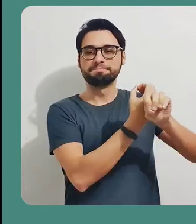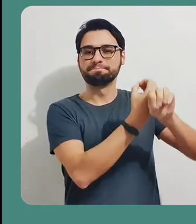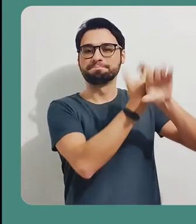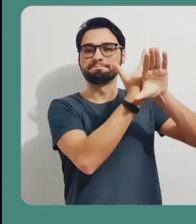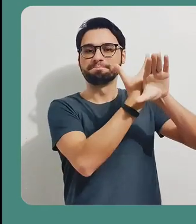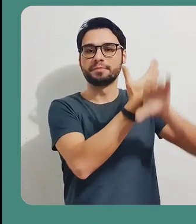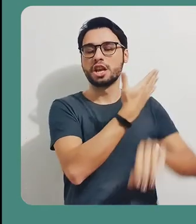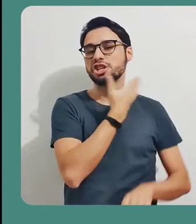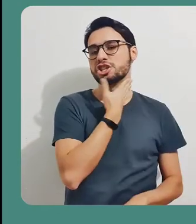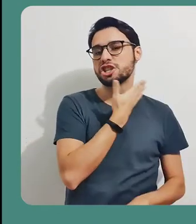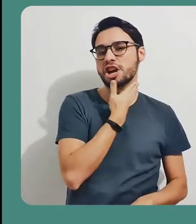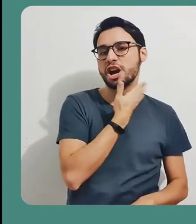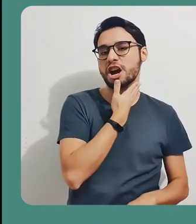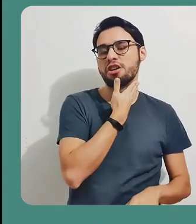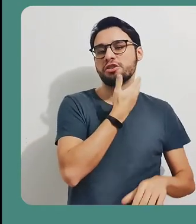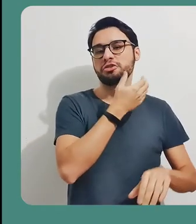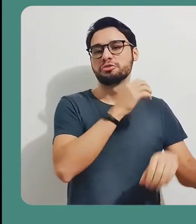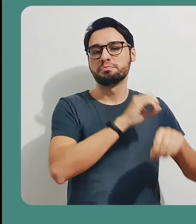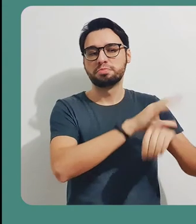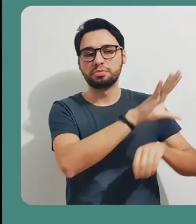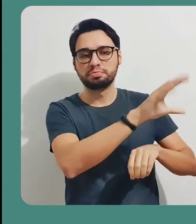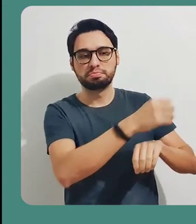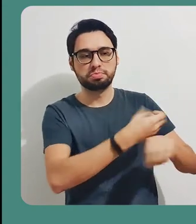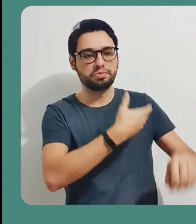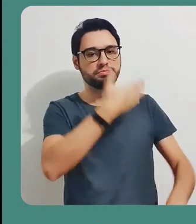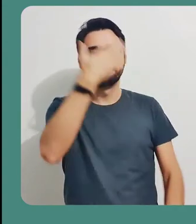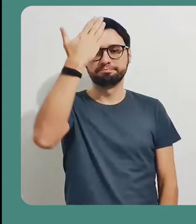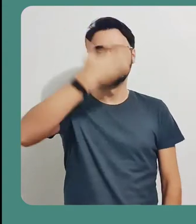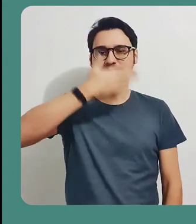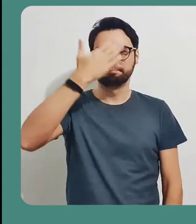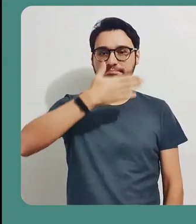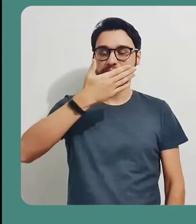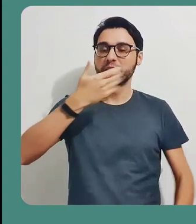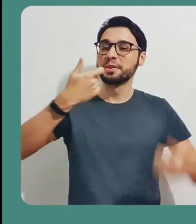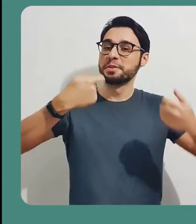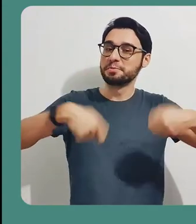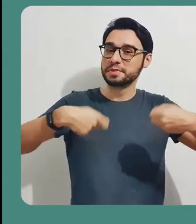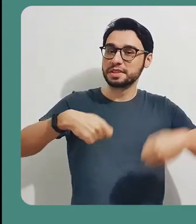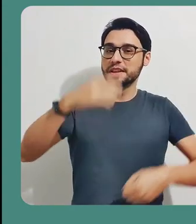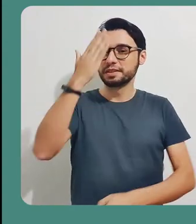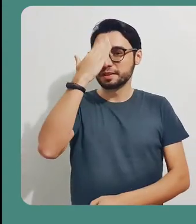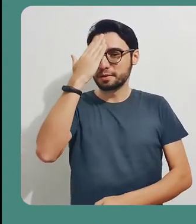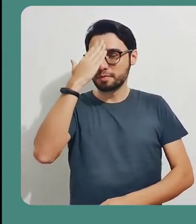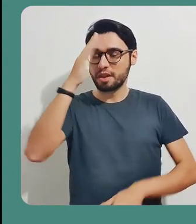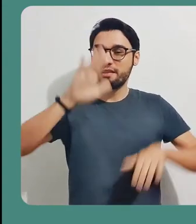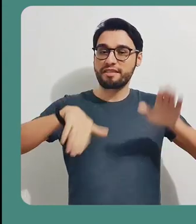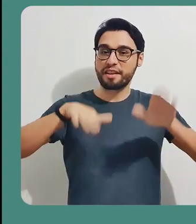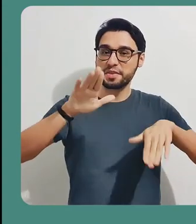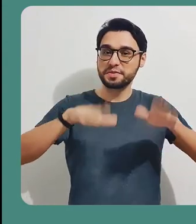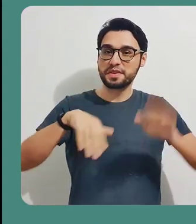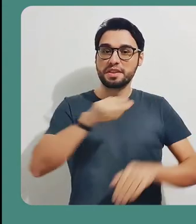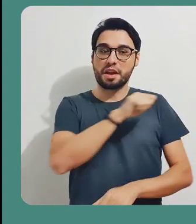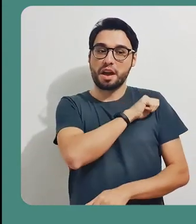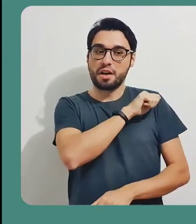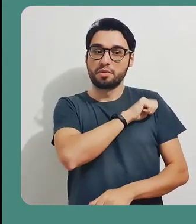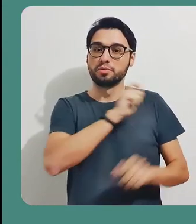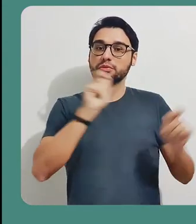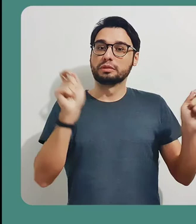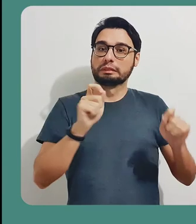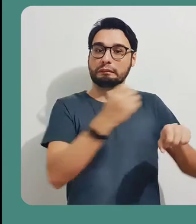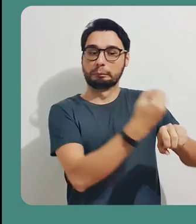ao fazer a apresentação de slides, você perde a visualização da tela do Google Meets. Então, você sempre tem que estar